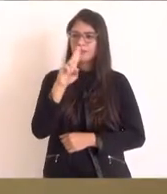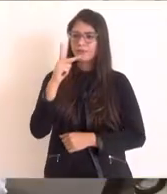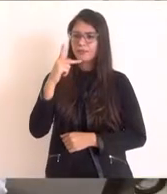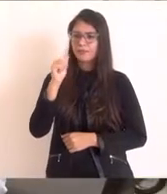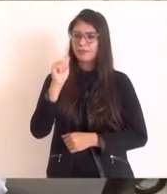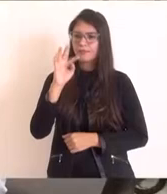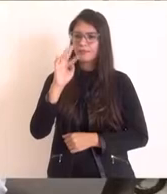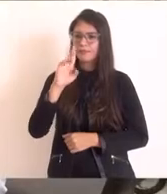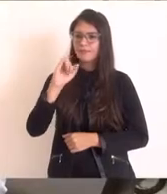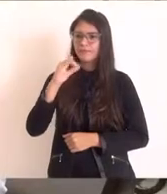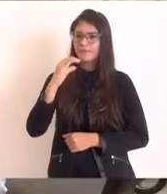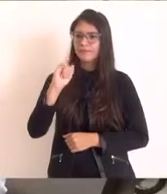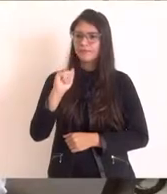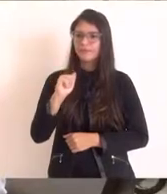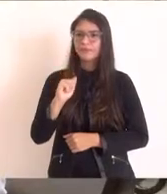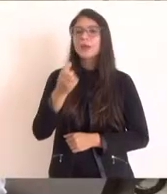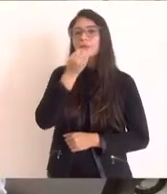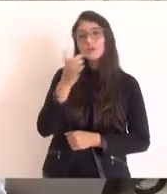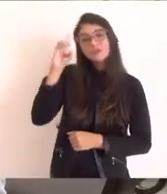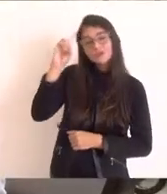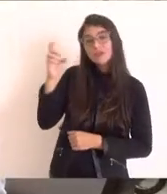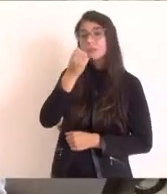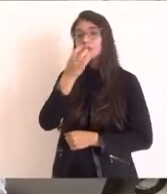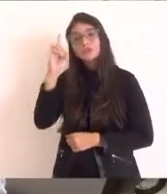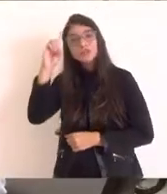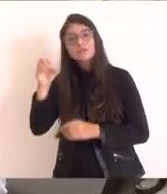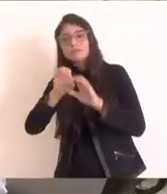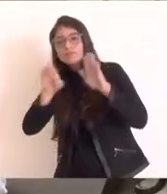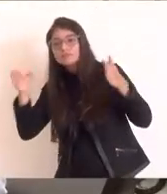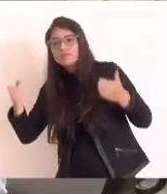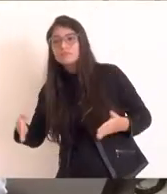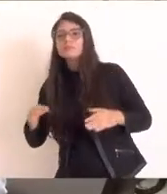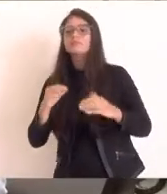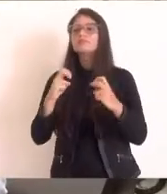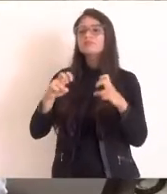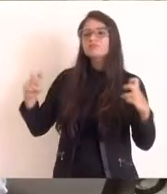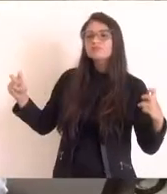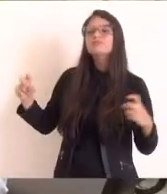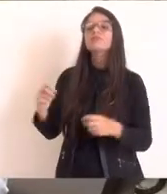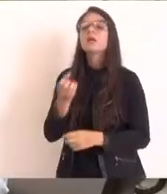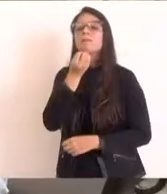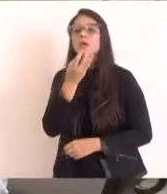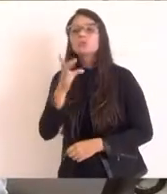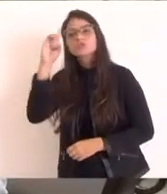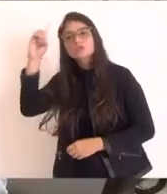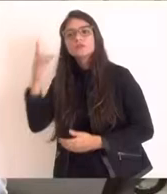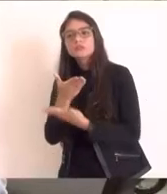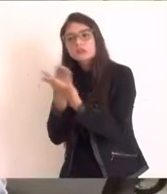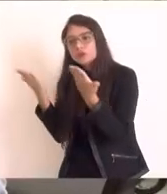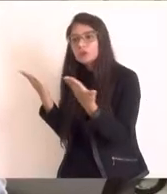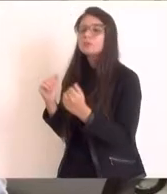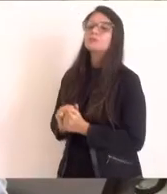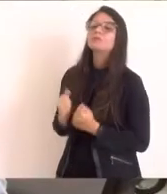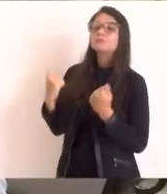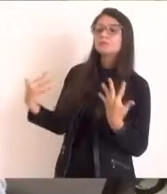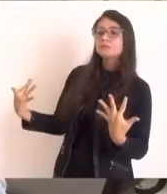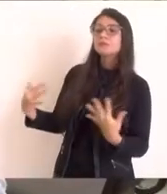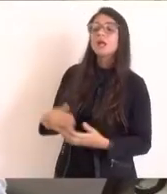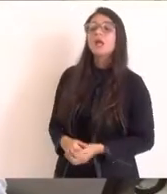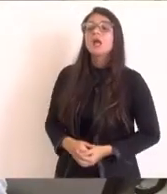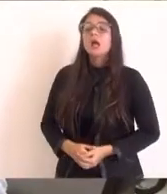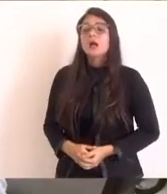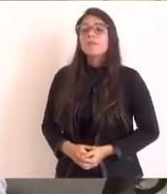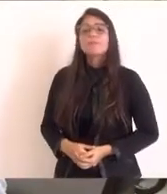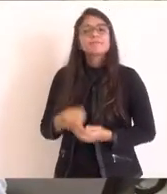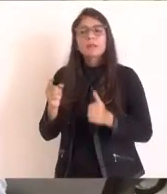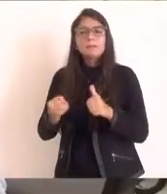Bom dia, bom dia, mesa, bom dia a todos. Primeiramente, dar os parabéns ao senhor presidente Ceciliano,